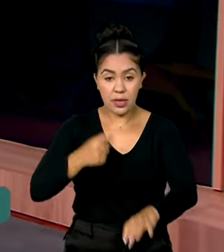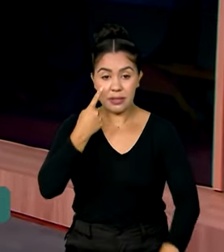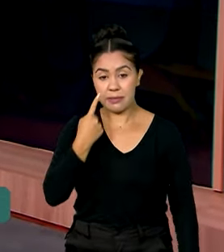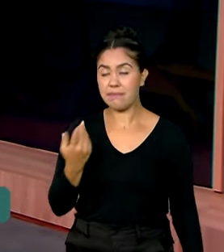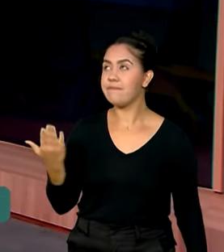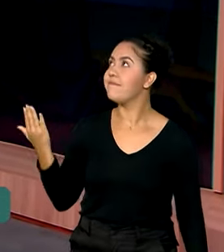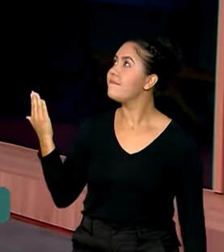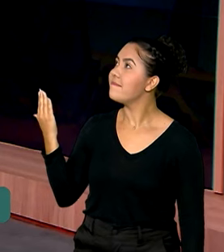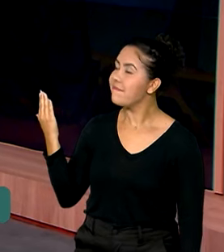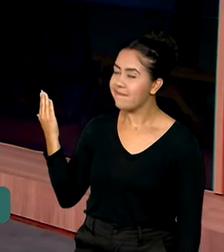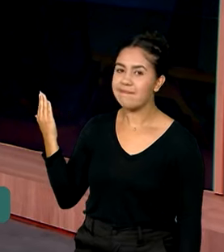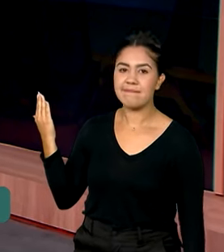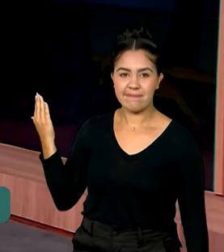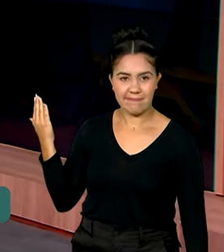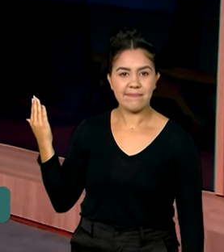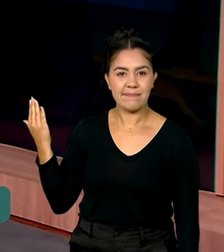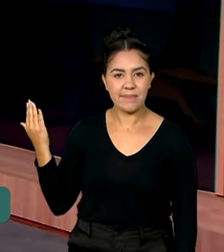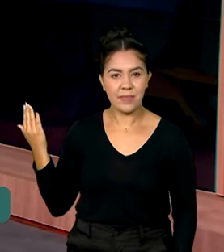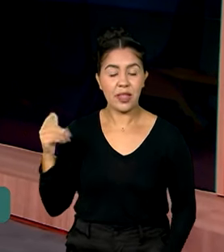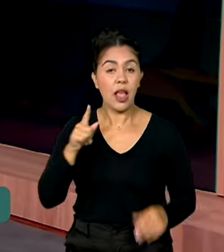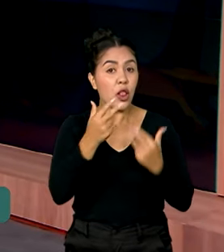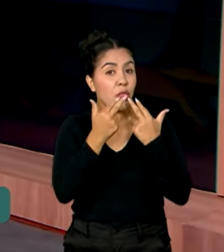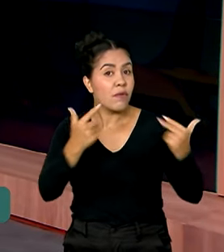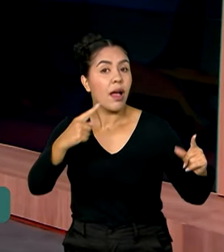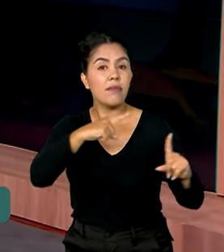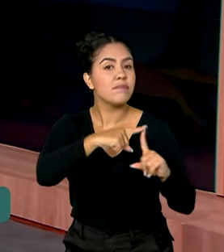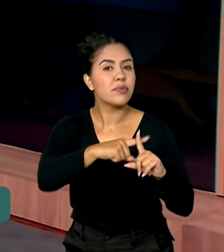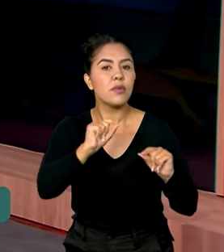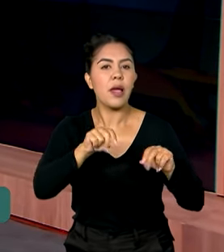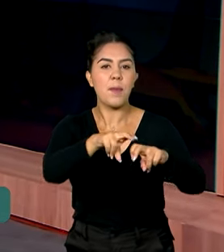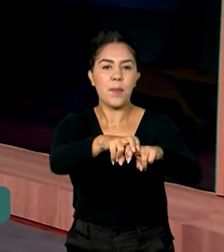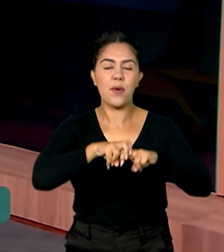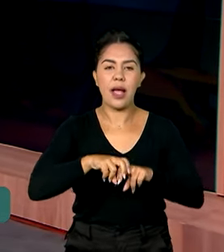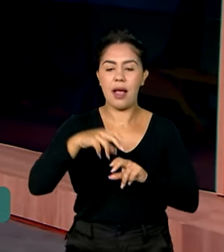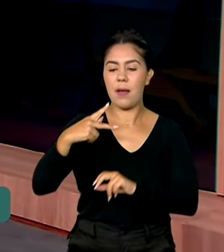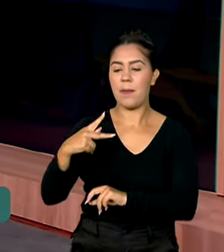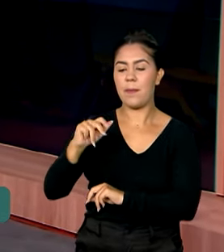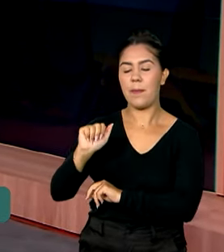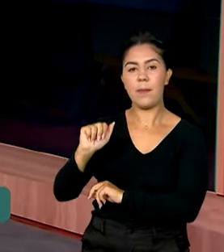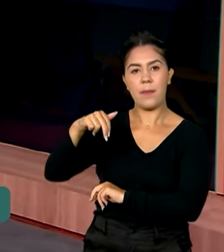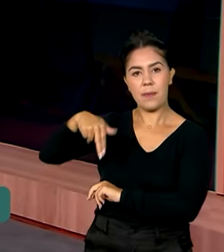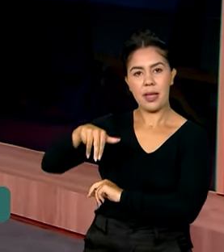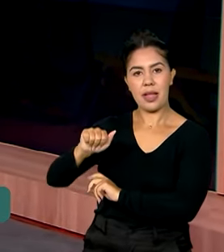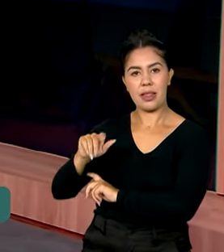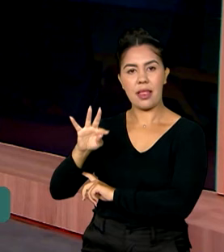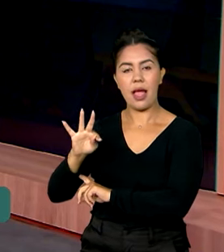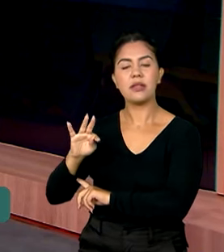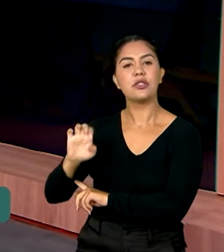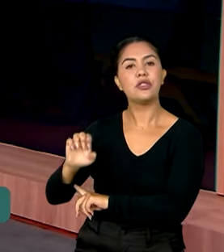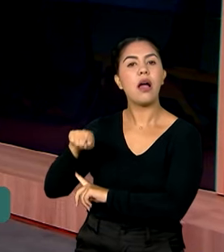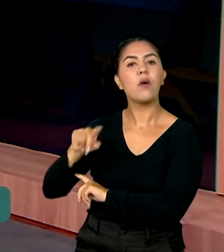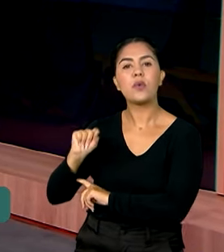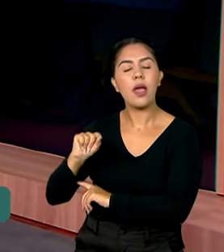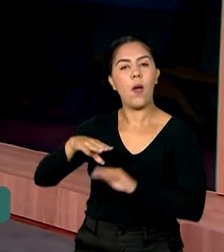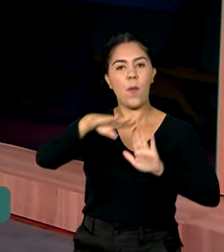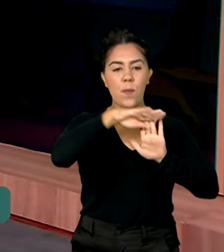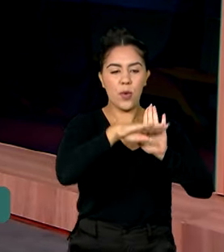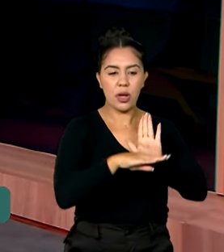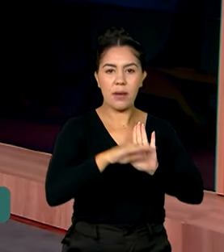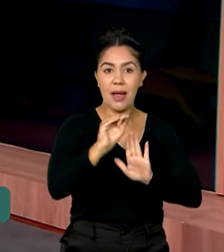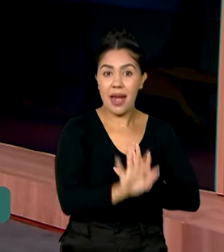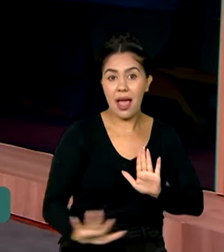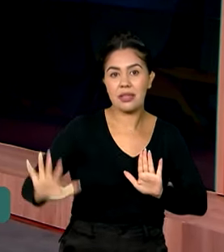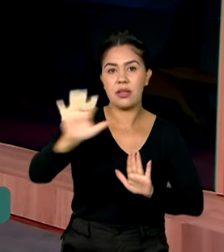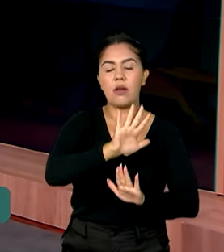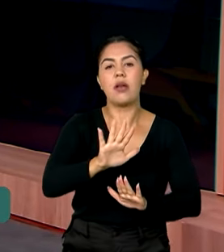confere aí educação. boa notícia veio do PNAT, o Programa Nacional de Apoio ao Transporte Escolar. Este ano,